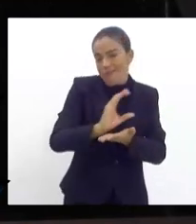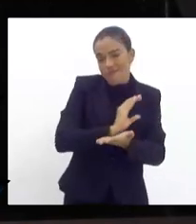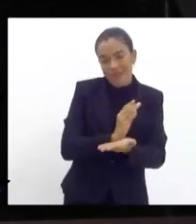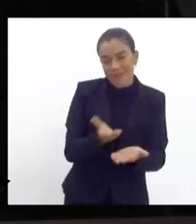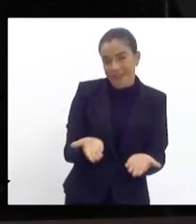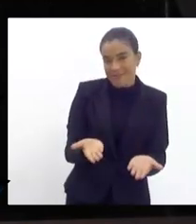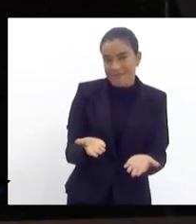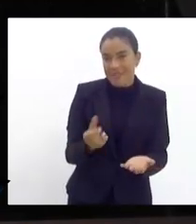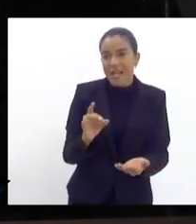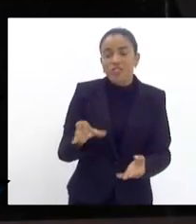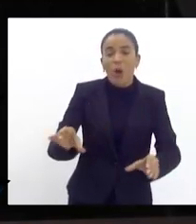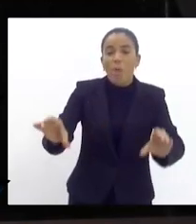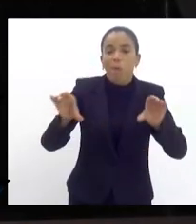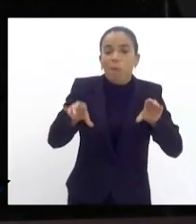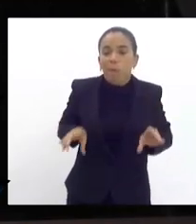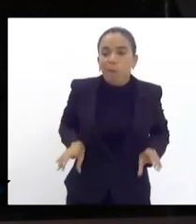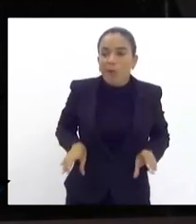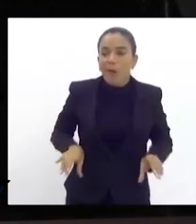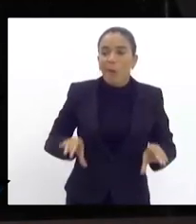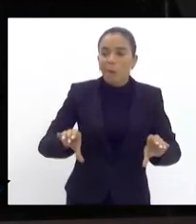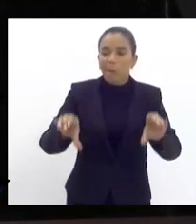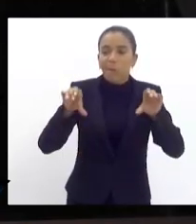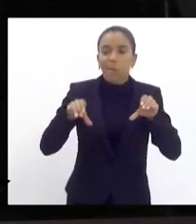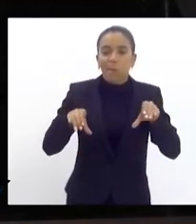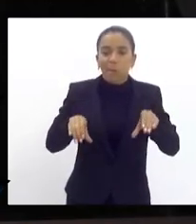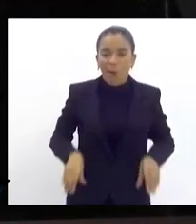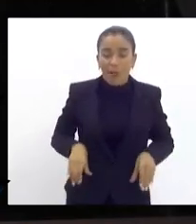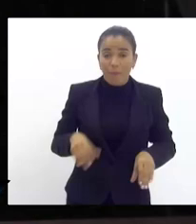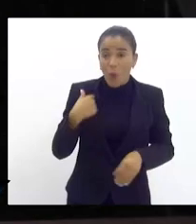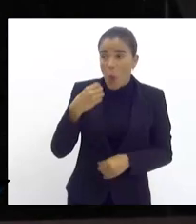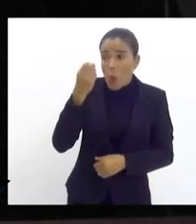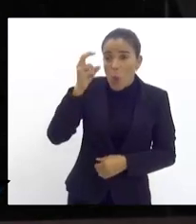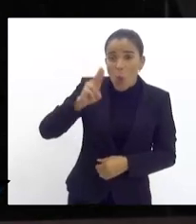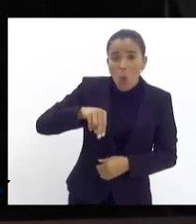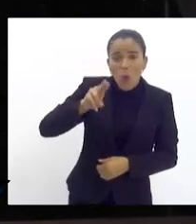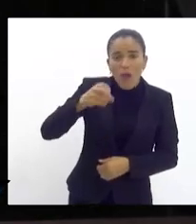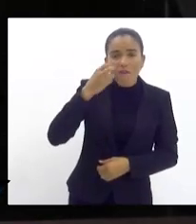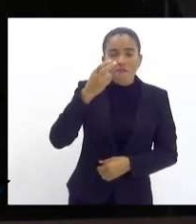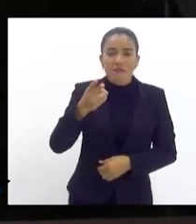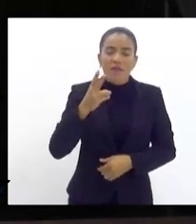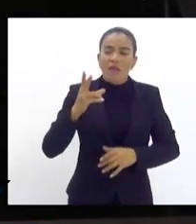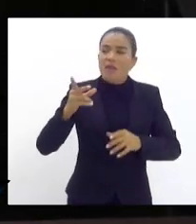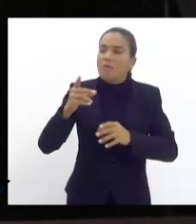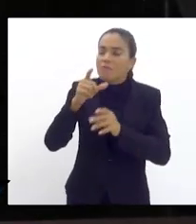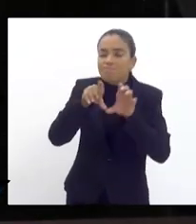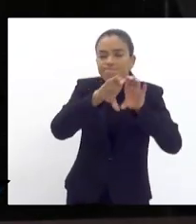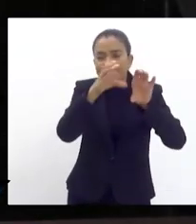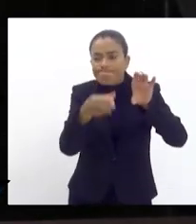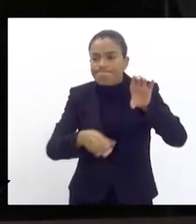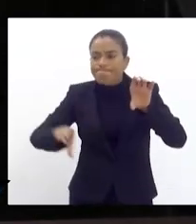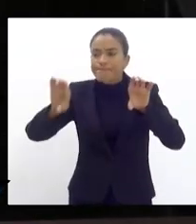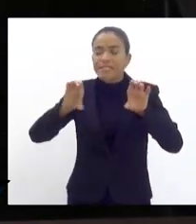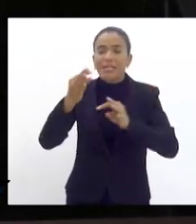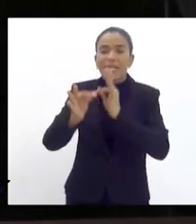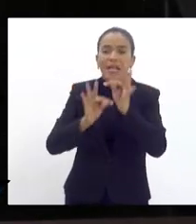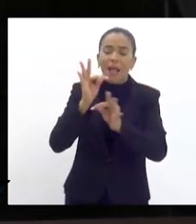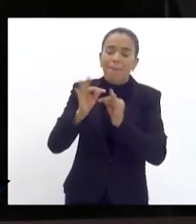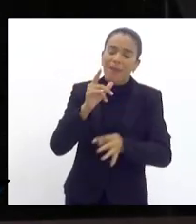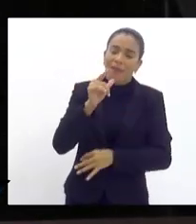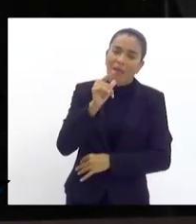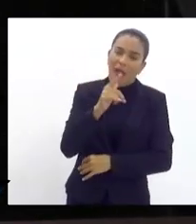essa empresa só bota dinheiro no bolso que até agora eu não vi construir uma rede de esgoto em qualquer lugar do Rio de Janeiro eu ainda não vi